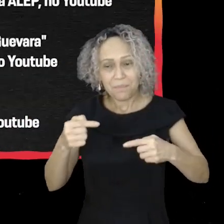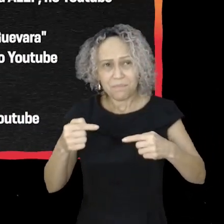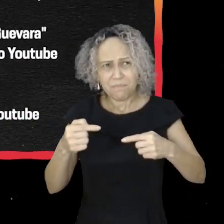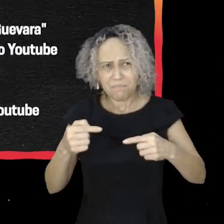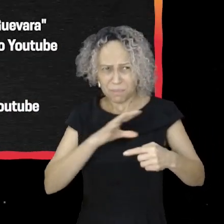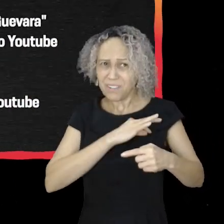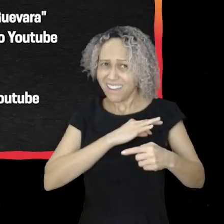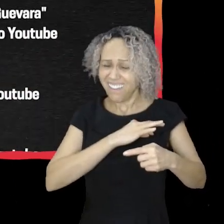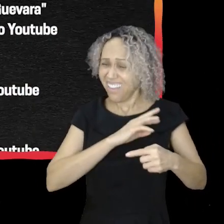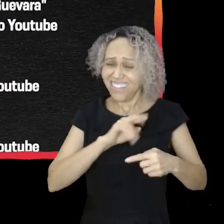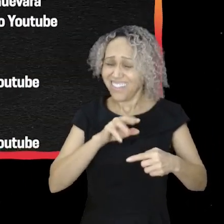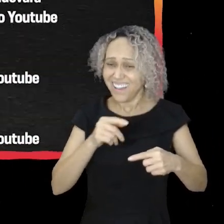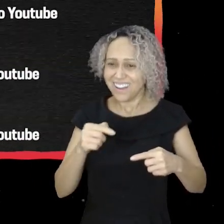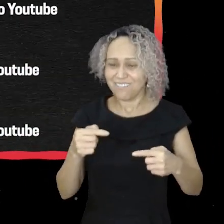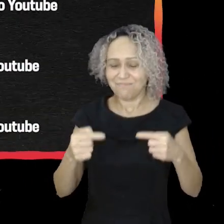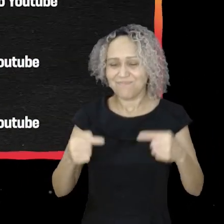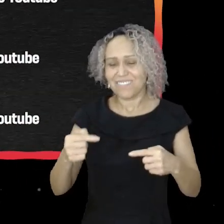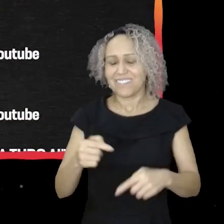Ai!